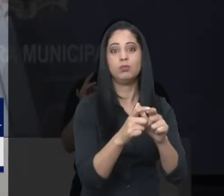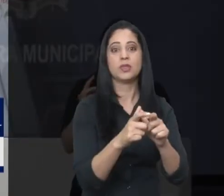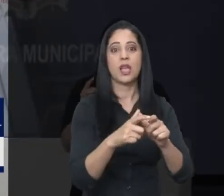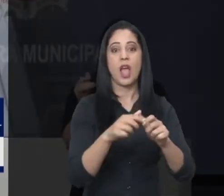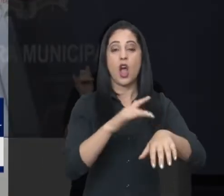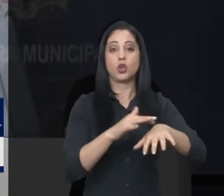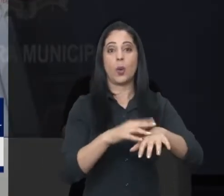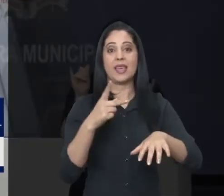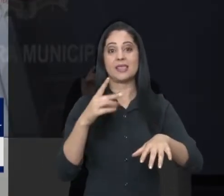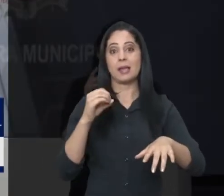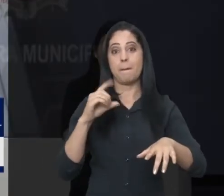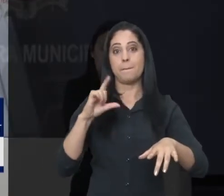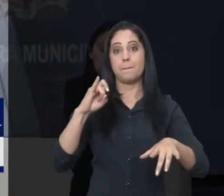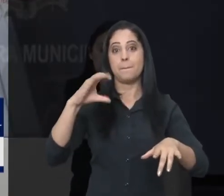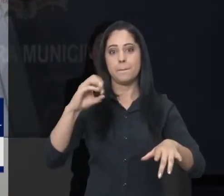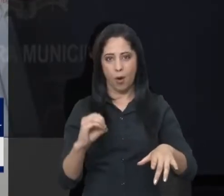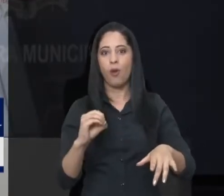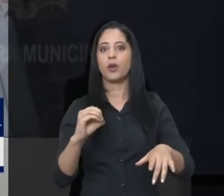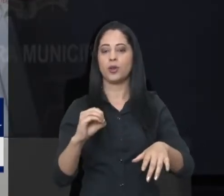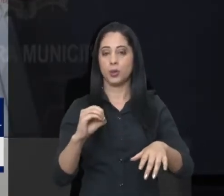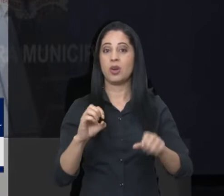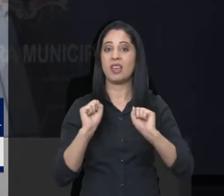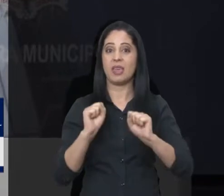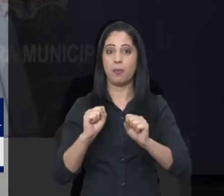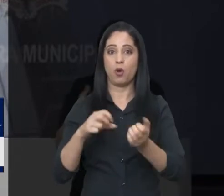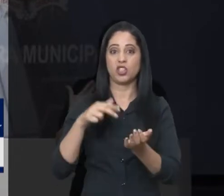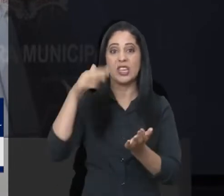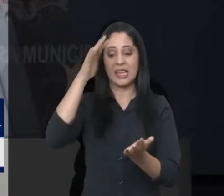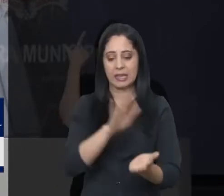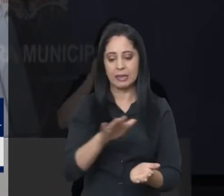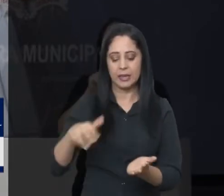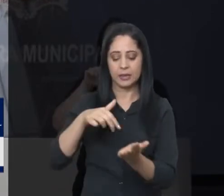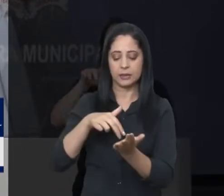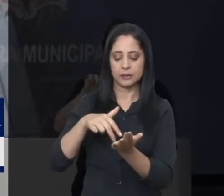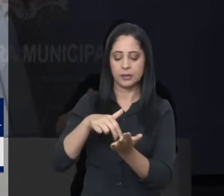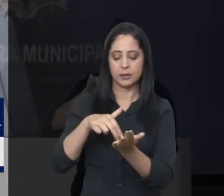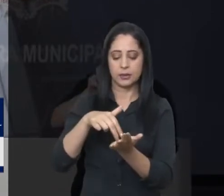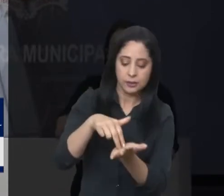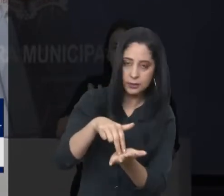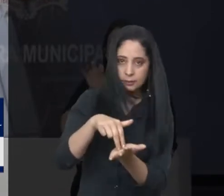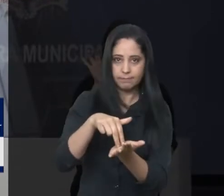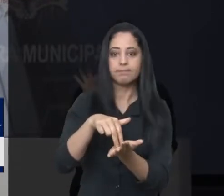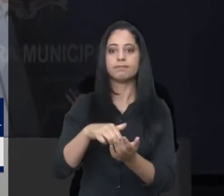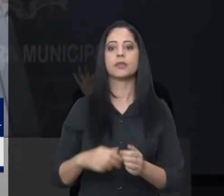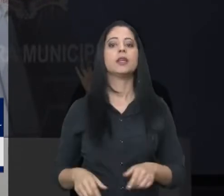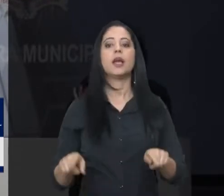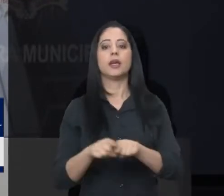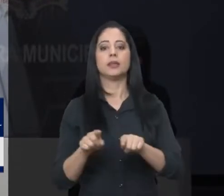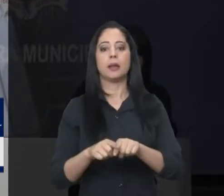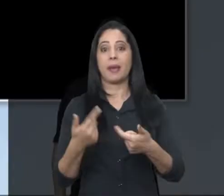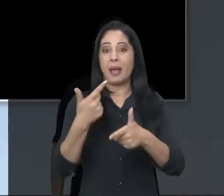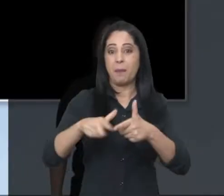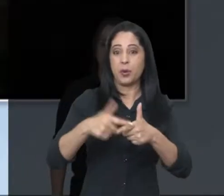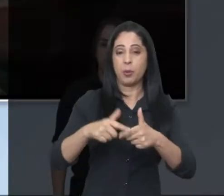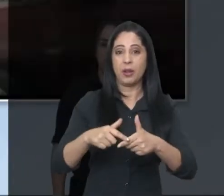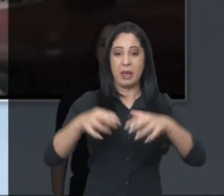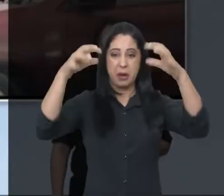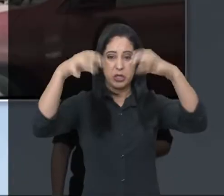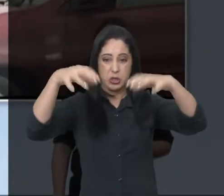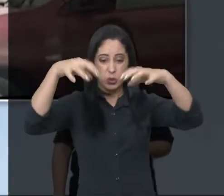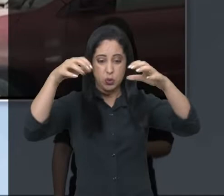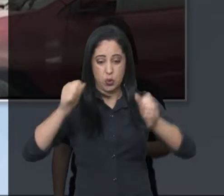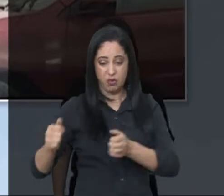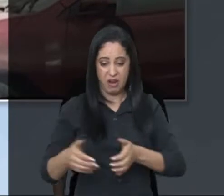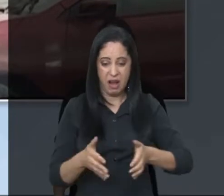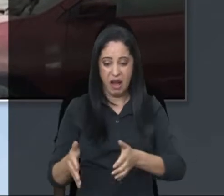no índice de vacinação da poliomielite, uma doença contagiosa que pode acarretar a paralisia infantil, problemas